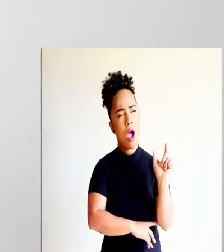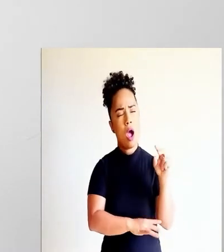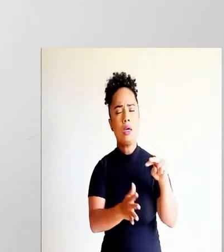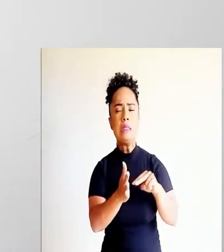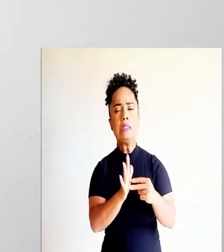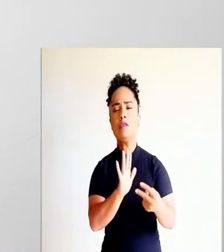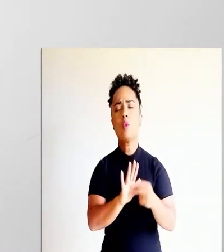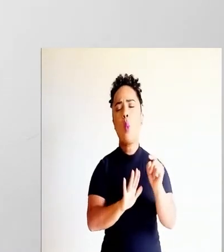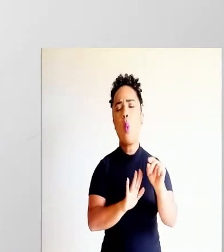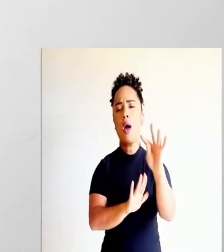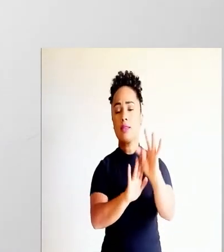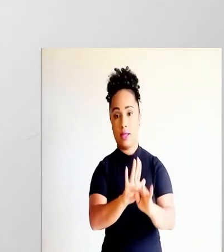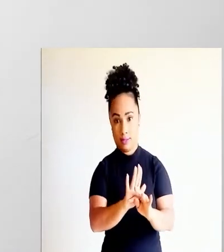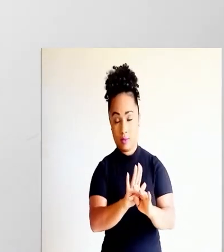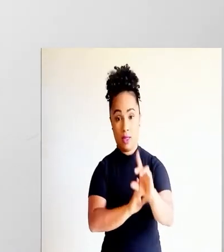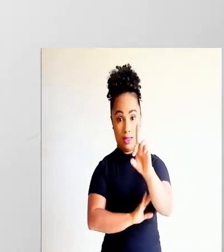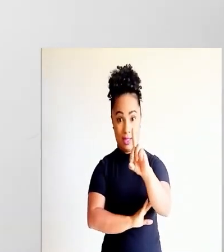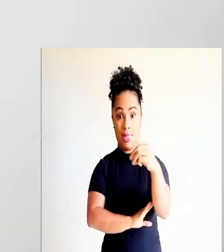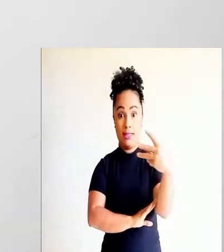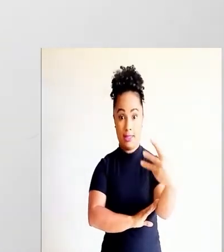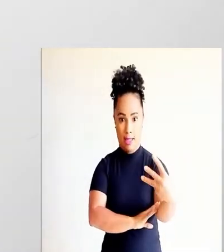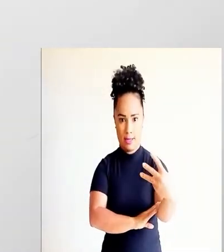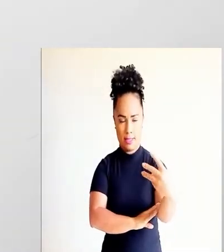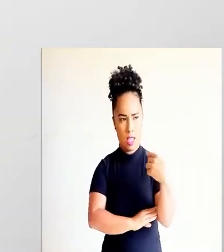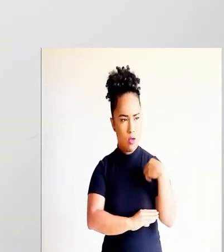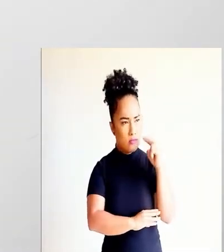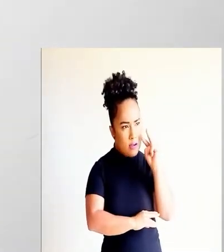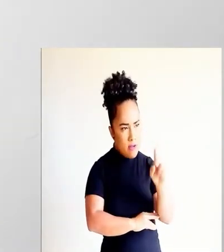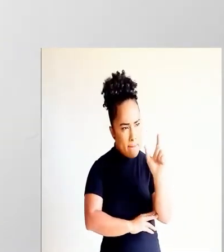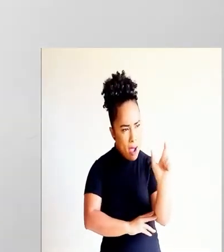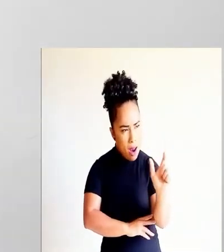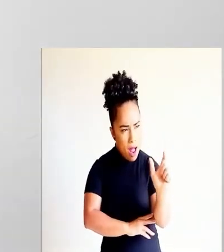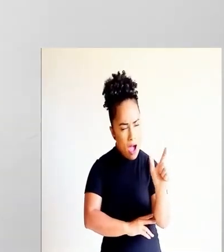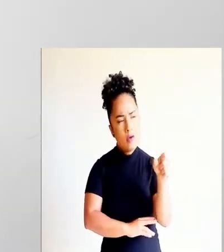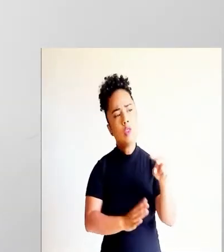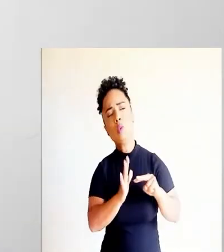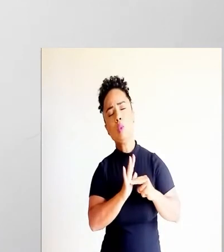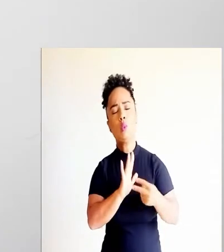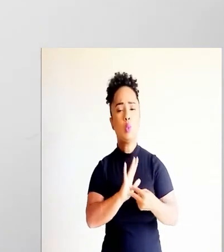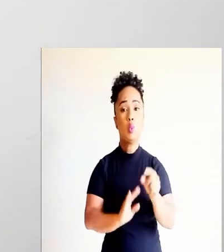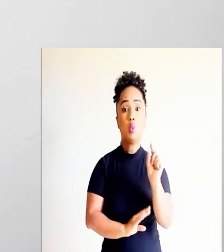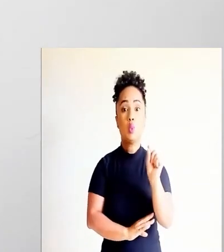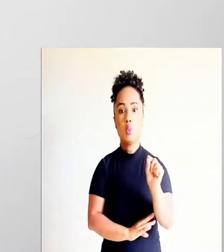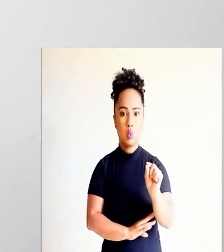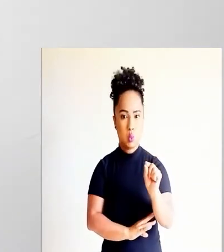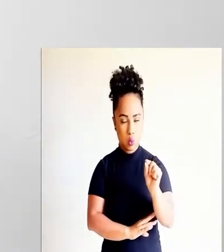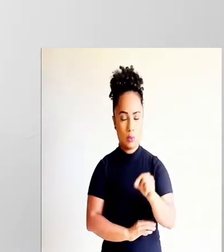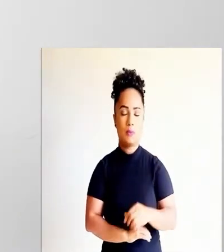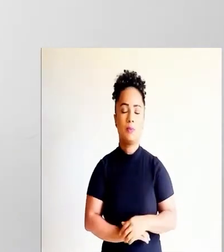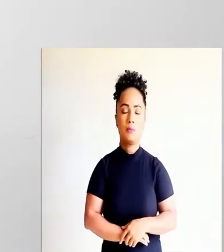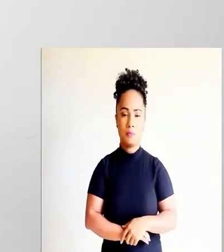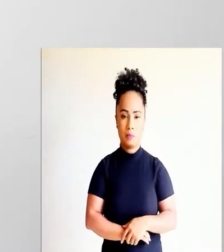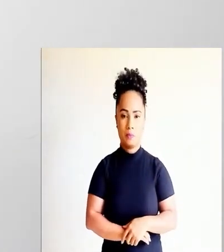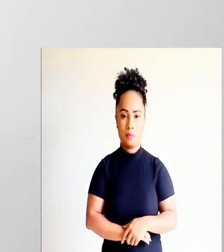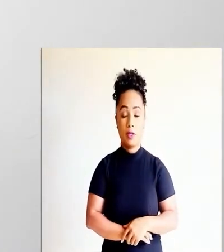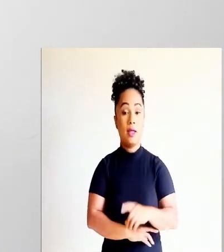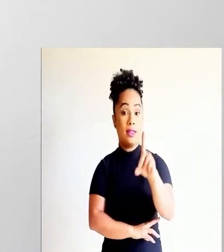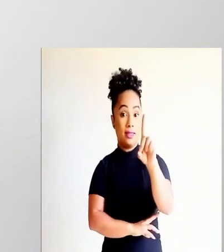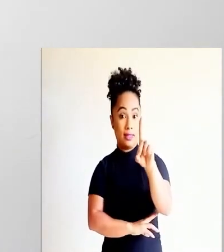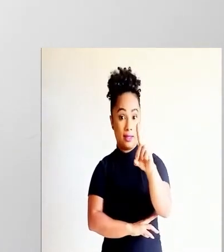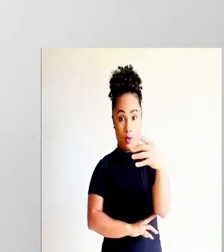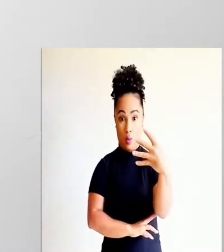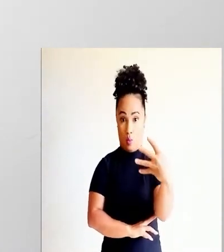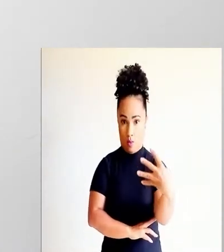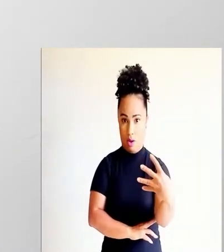palavra quer dizer lá dentro do texto. Descritor 3, inferir o sentido de uma palavra. A ou expressão em um texto.